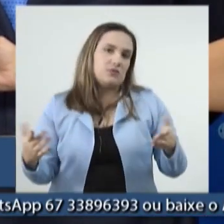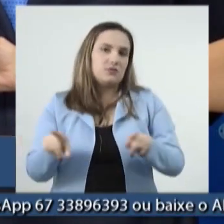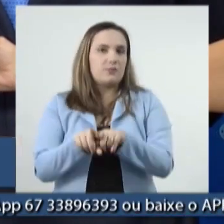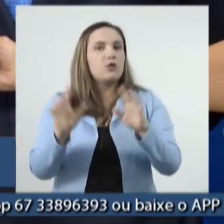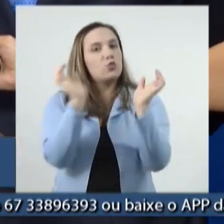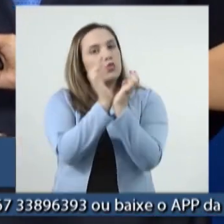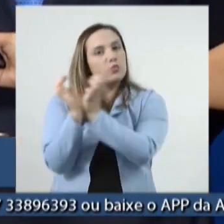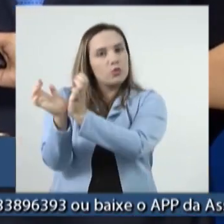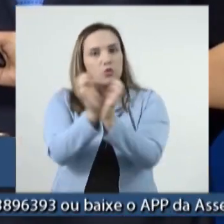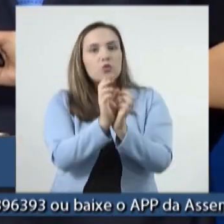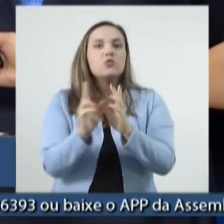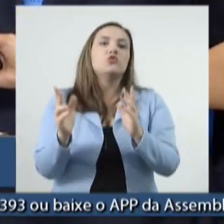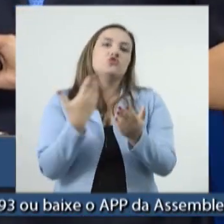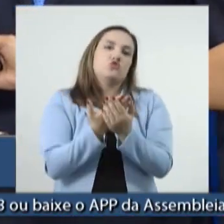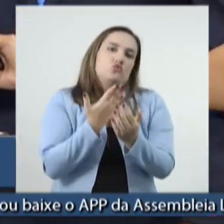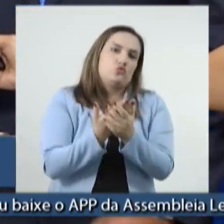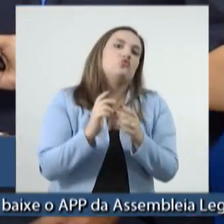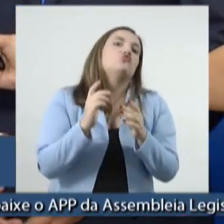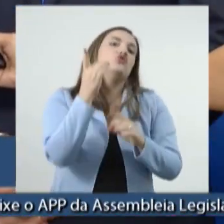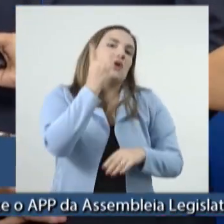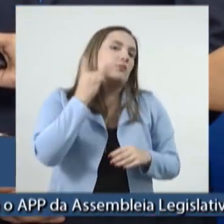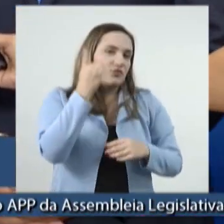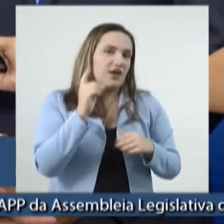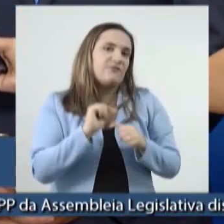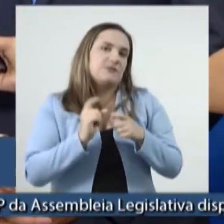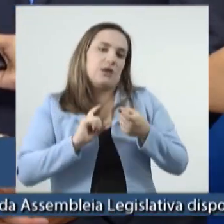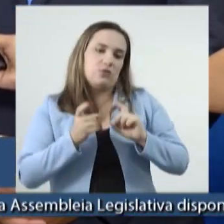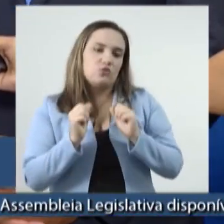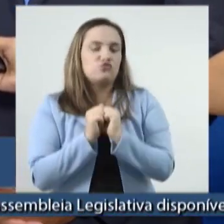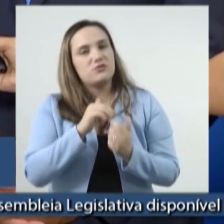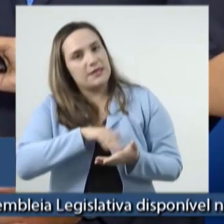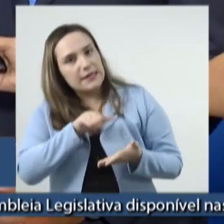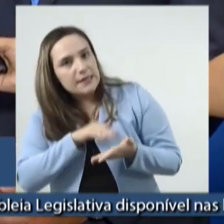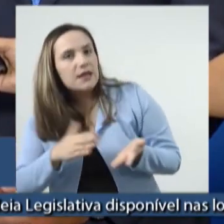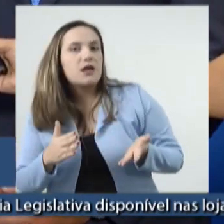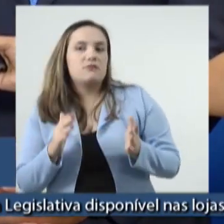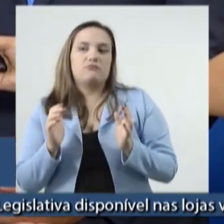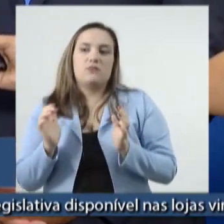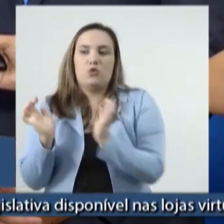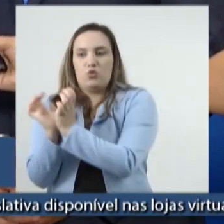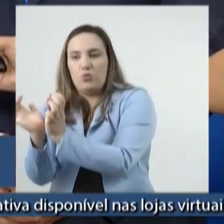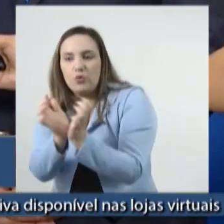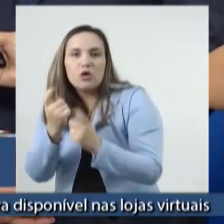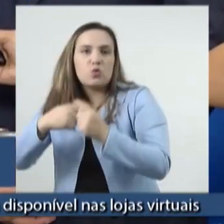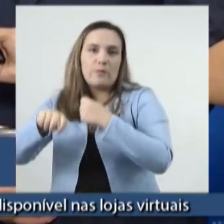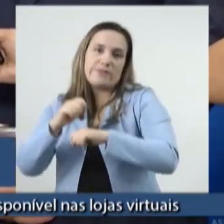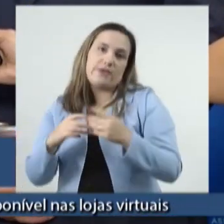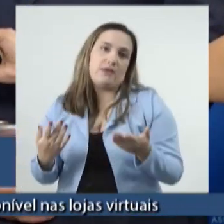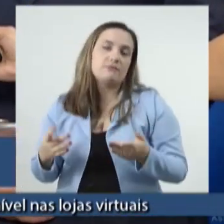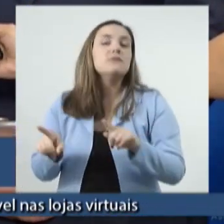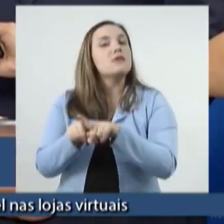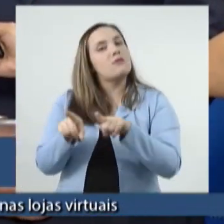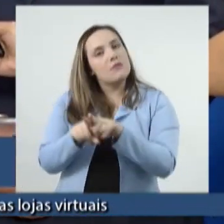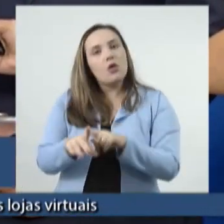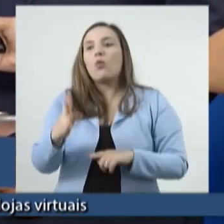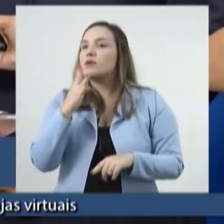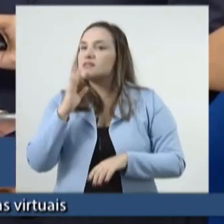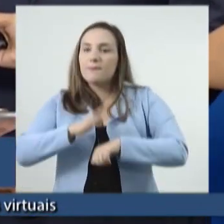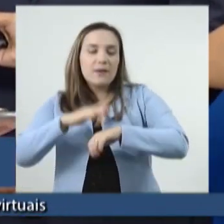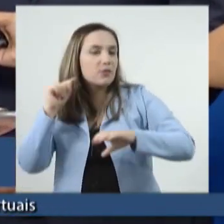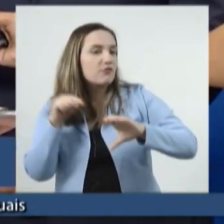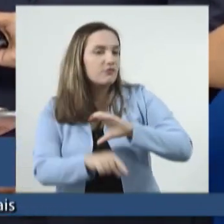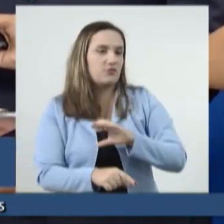comissões permanentes, fazendo reuniões com os secretários, com os setores, conhecendo efetivamente os